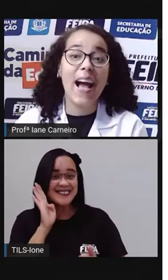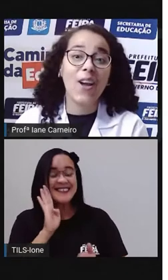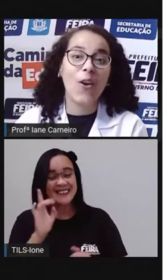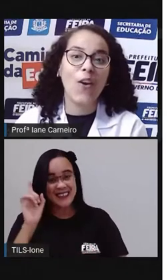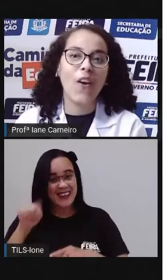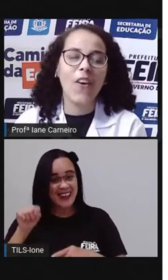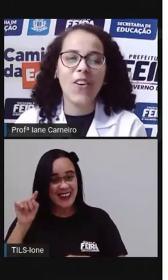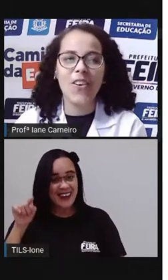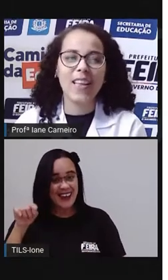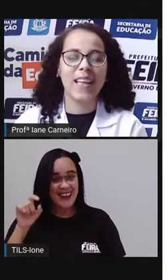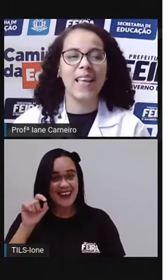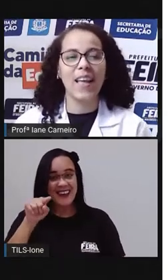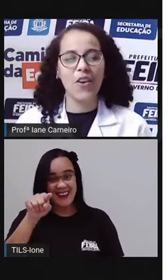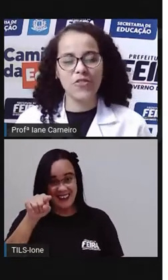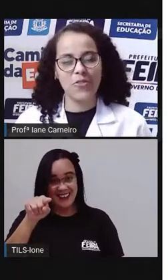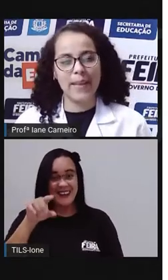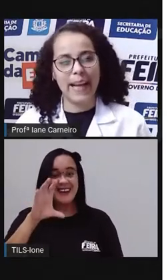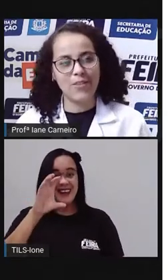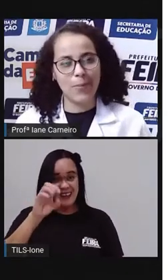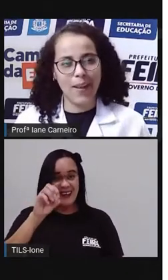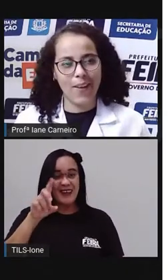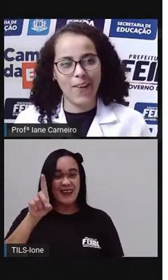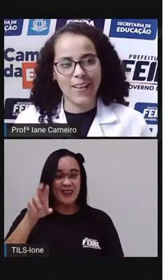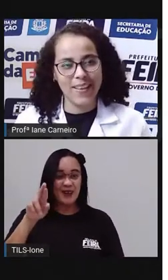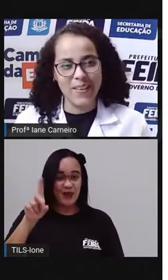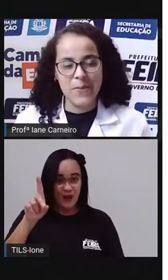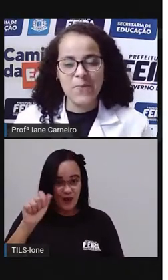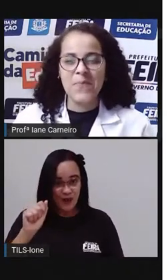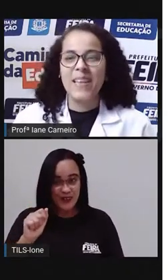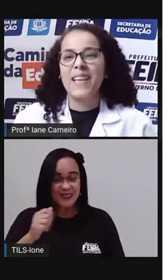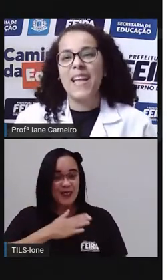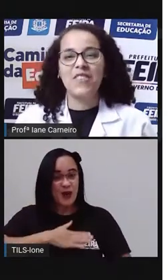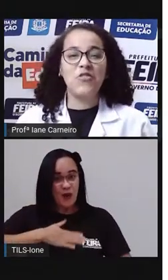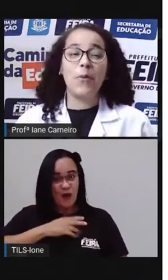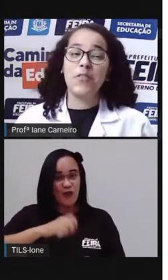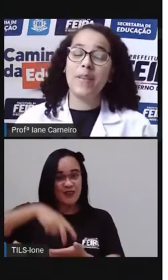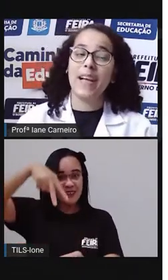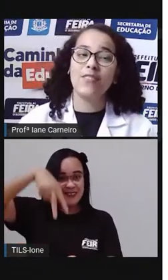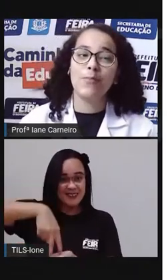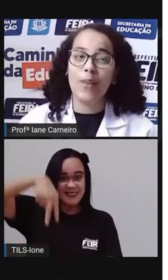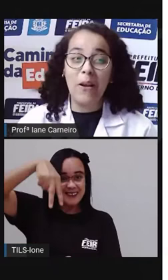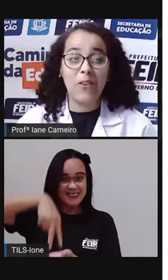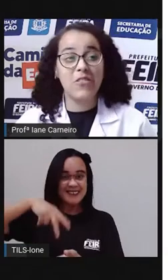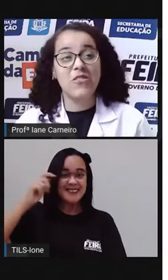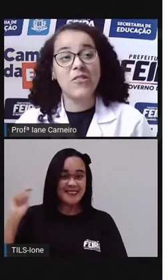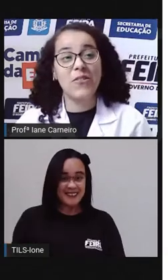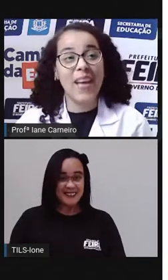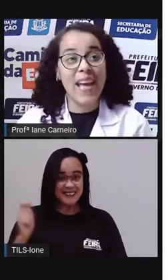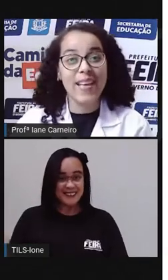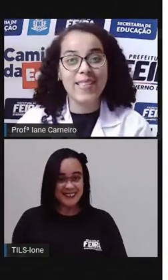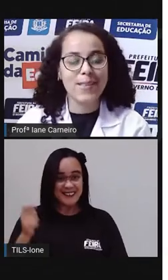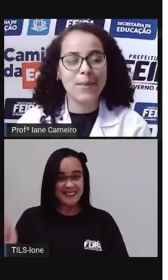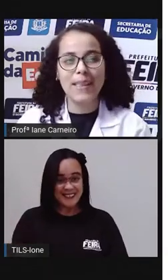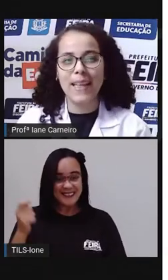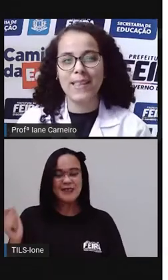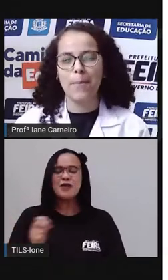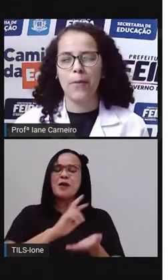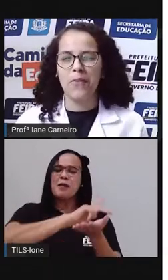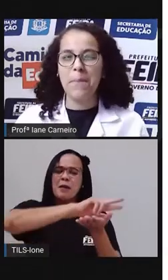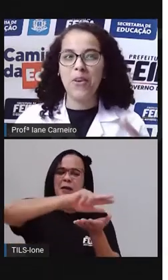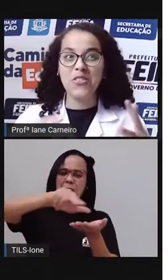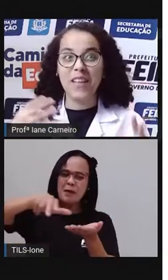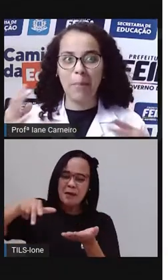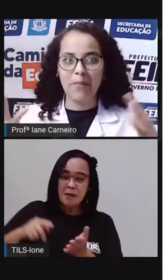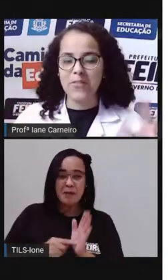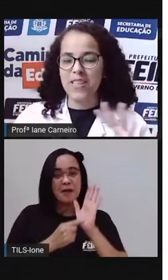que é a corda. Quem aí gosta de brincar de pular corda? A gente pode brincar de pular corda de diversas maneiras. A